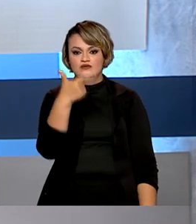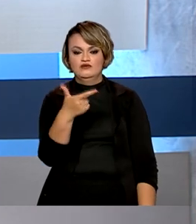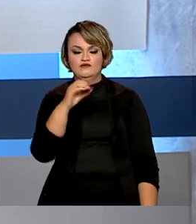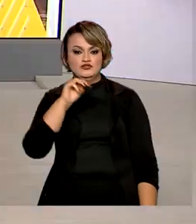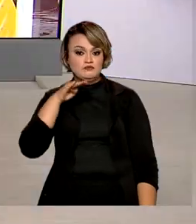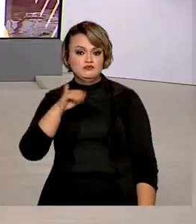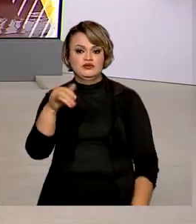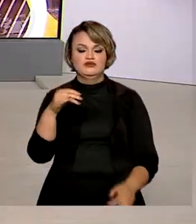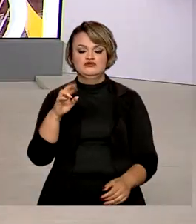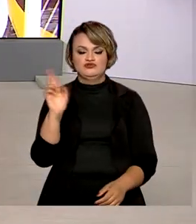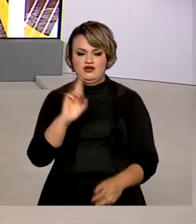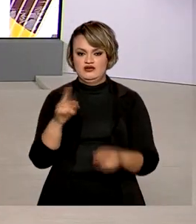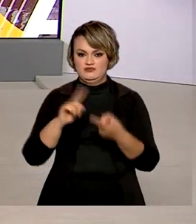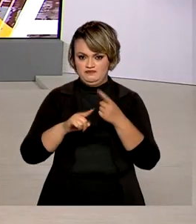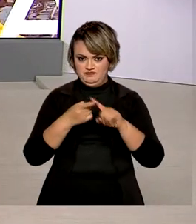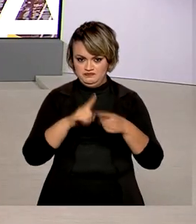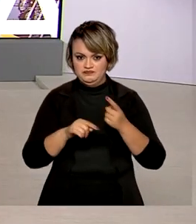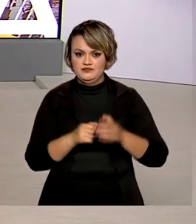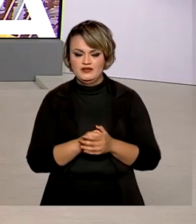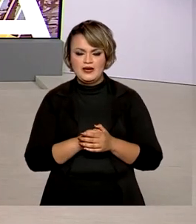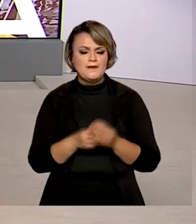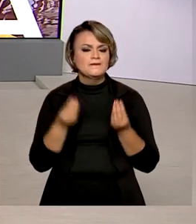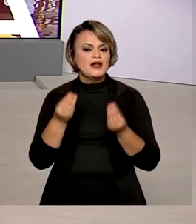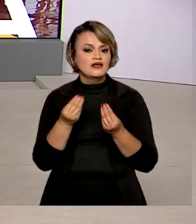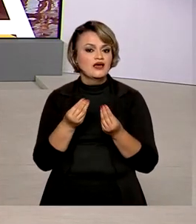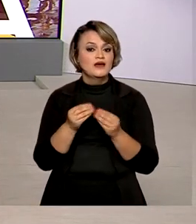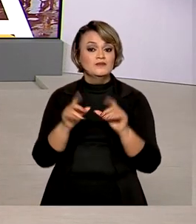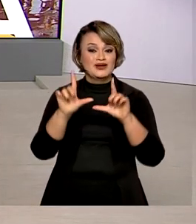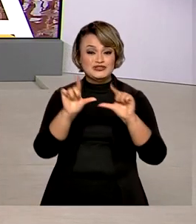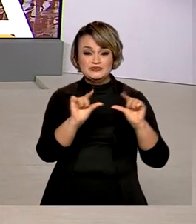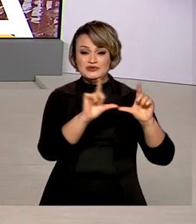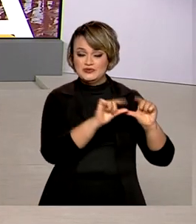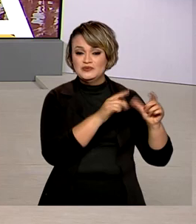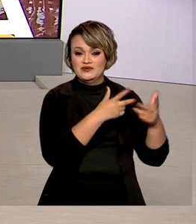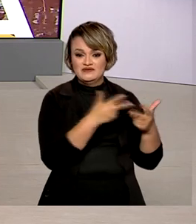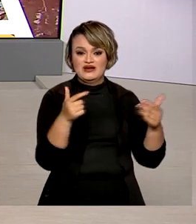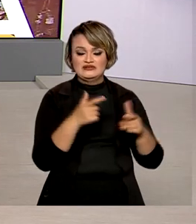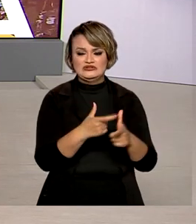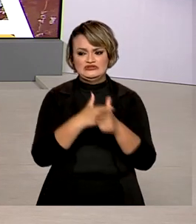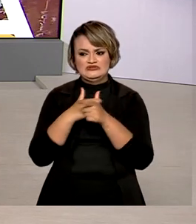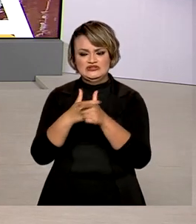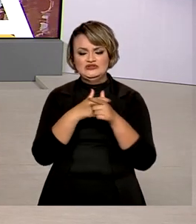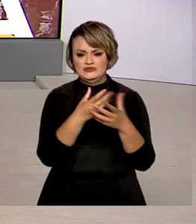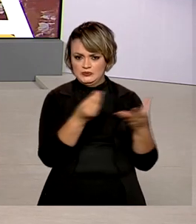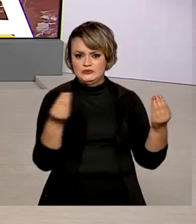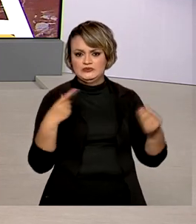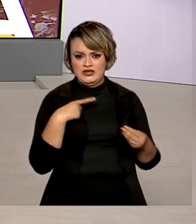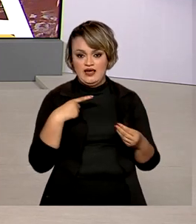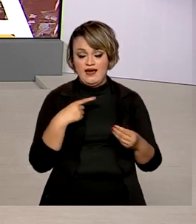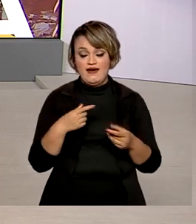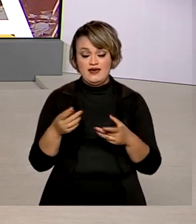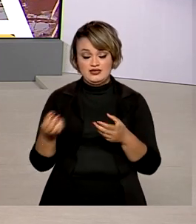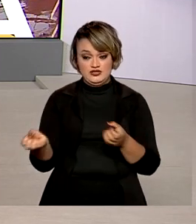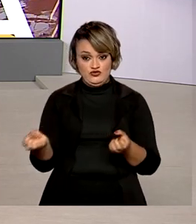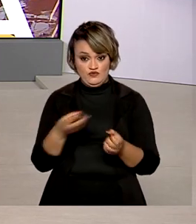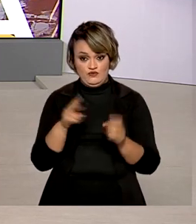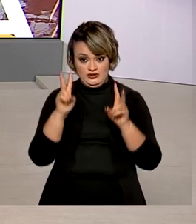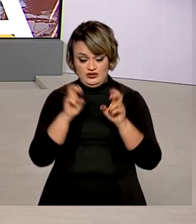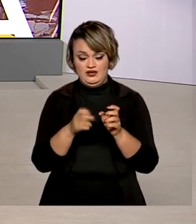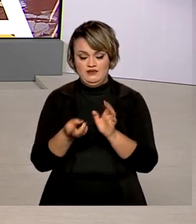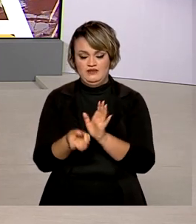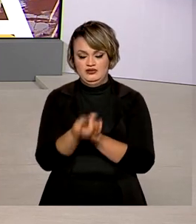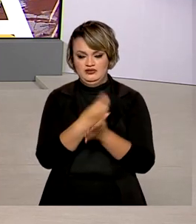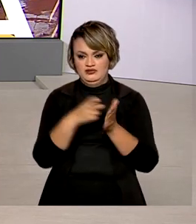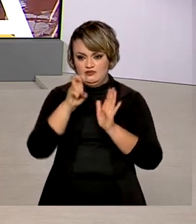acordos. A meta é reduzir o número de processos com a solução das dívidas. A nova transação tributária é resultado de